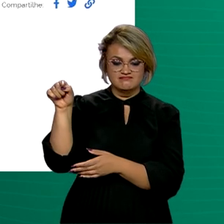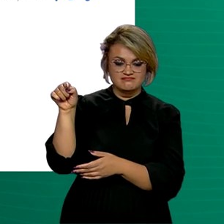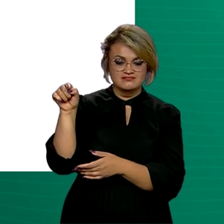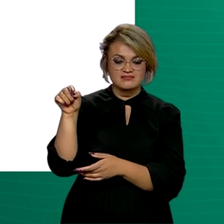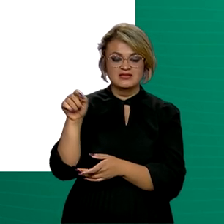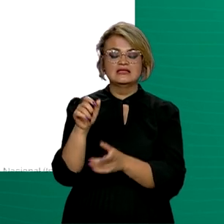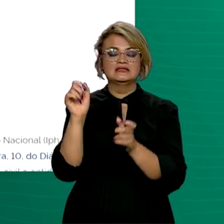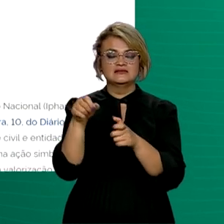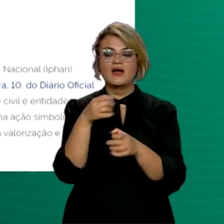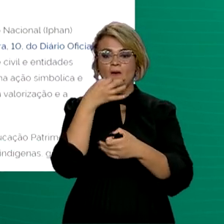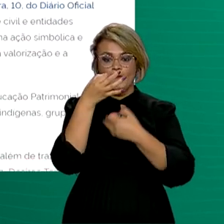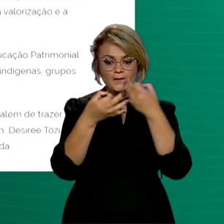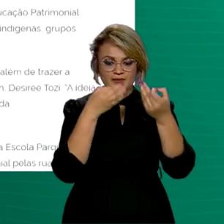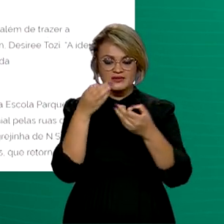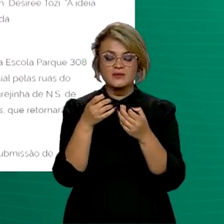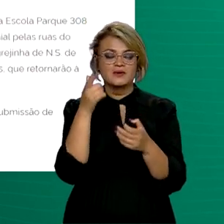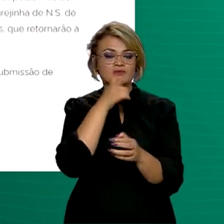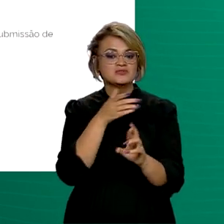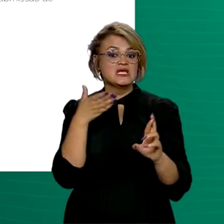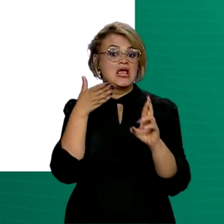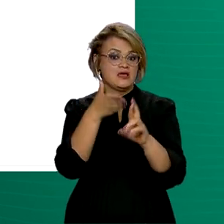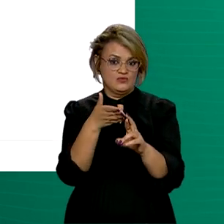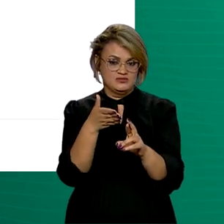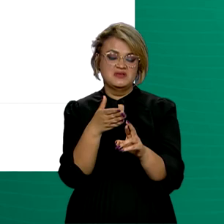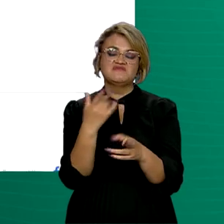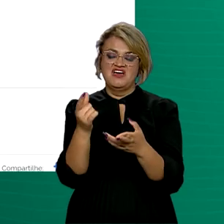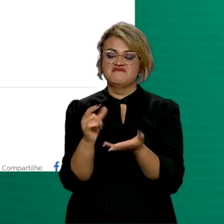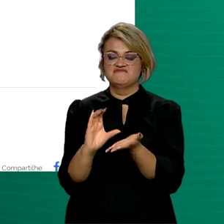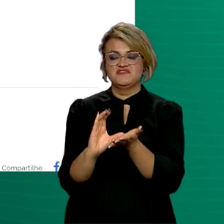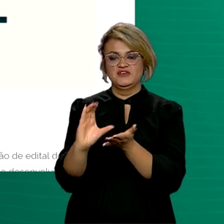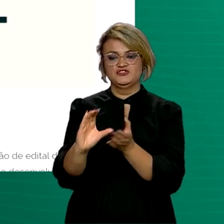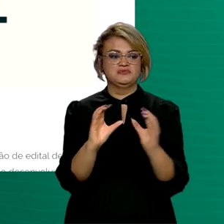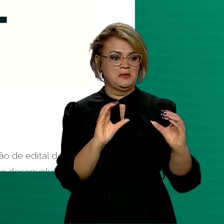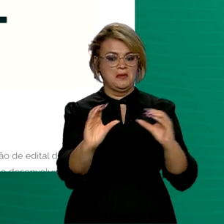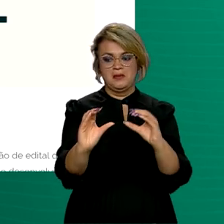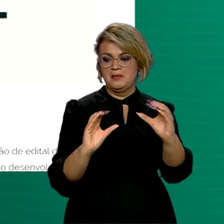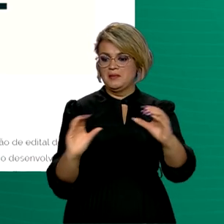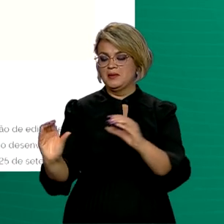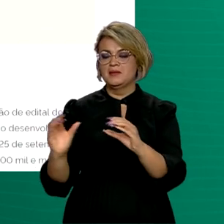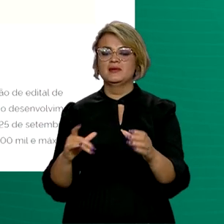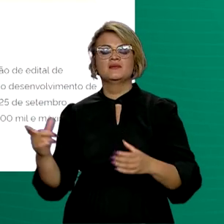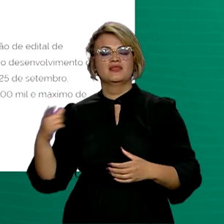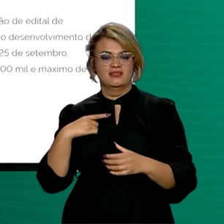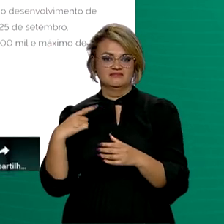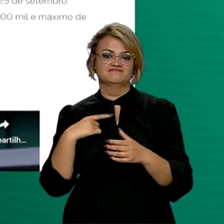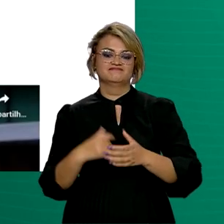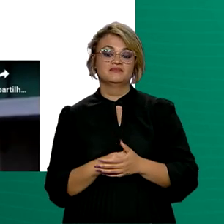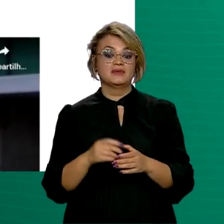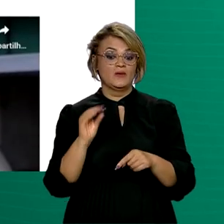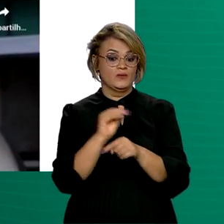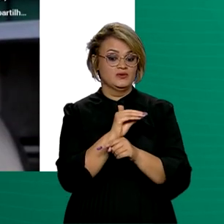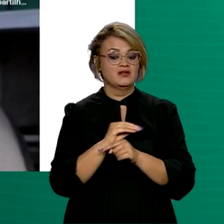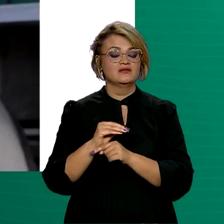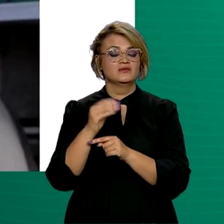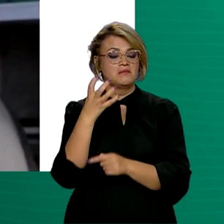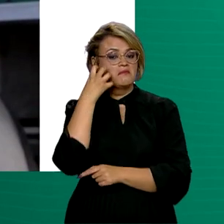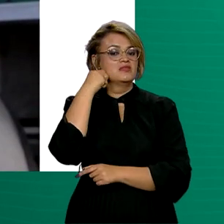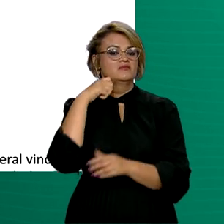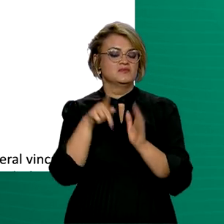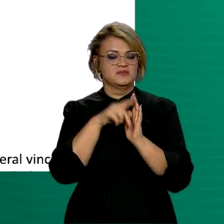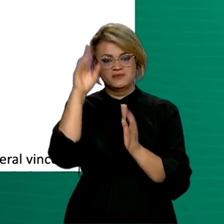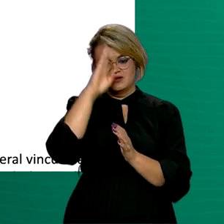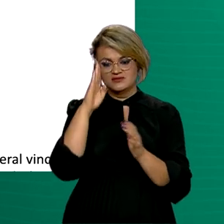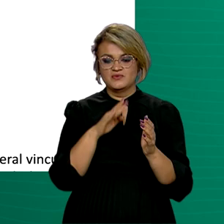contribuam com o reconhecimento, a valorização e a preservação do patrimônio cultural brasileiro.